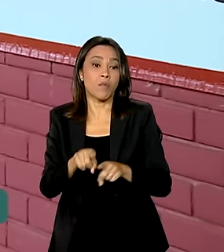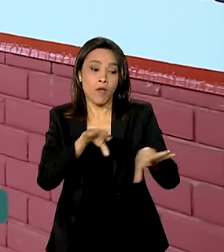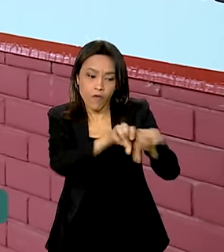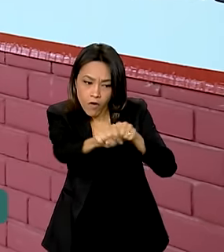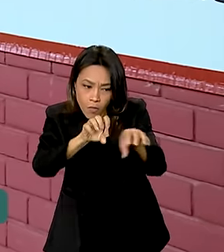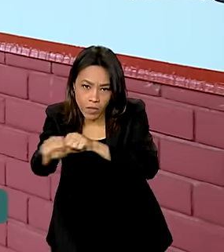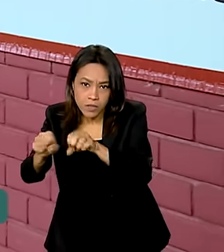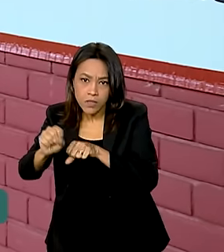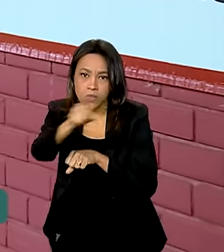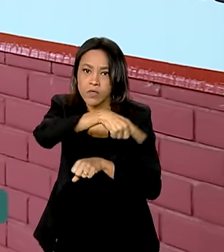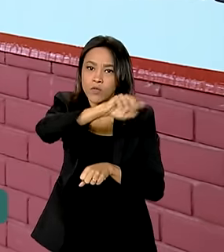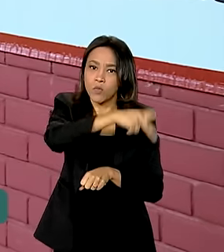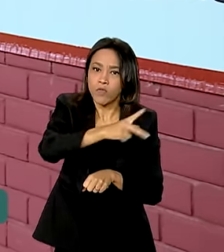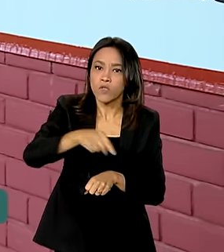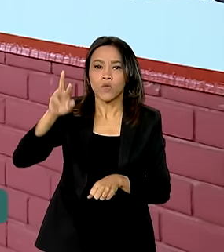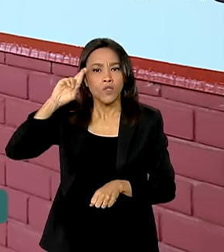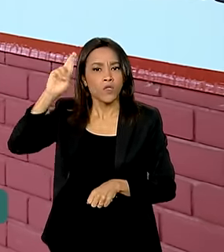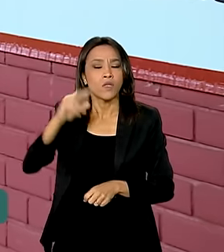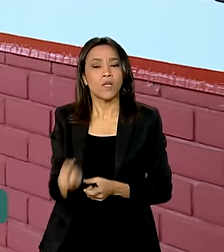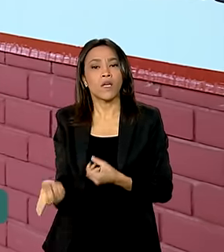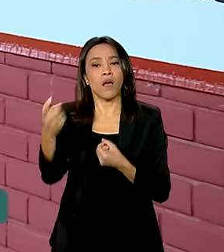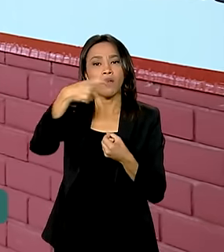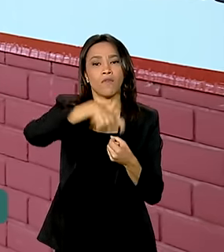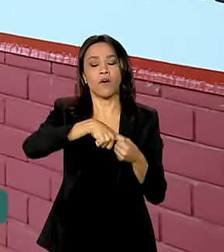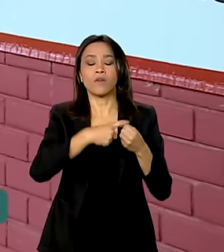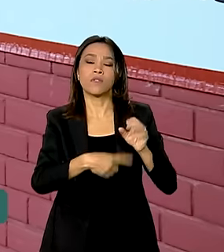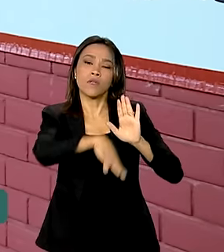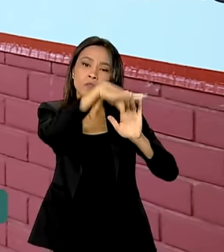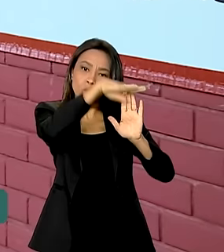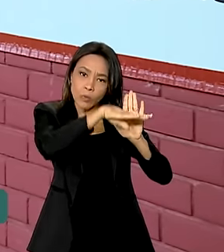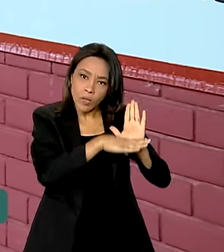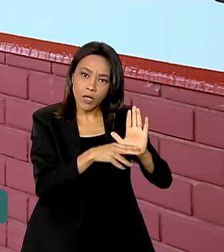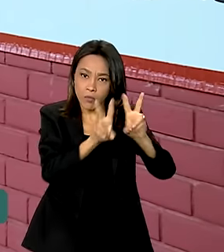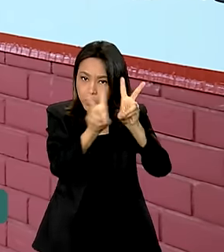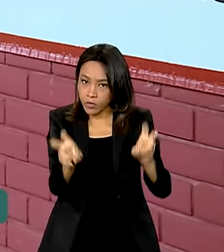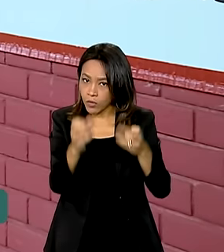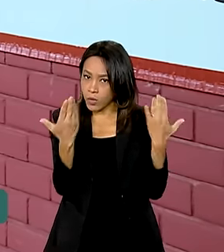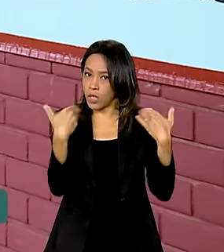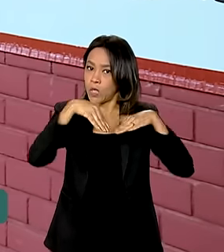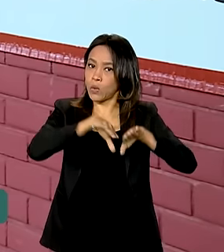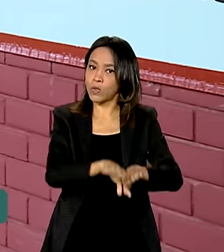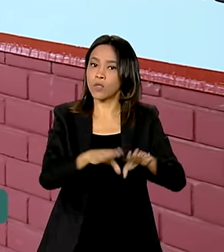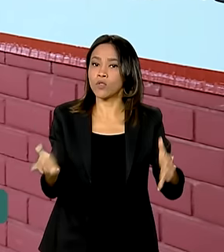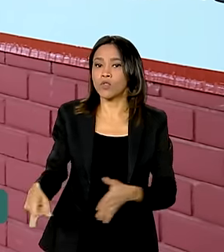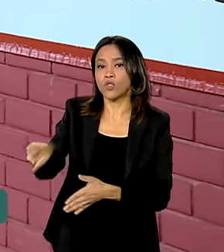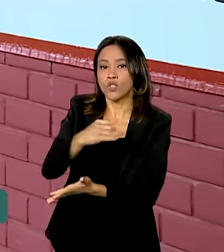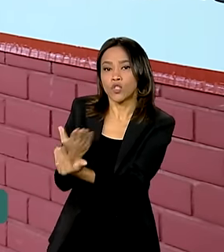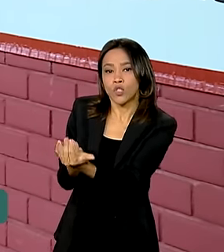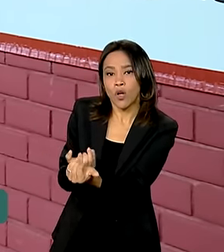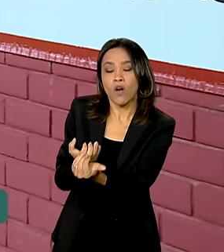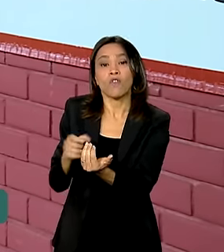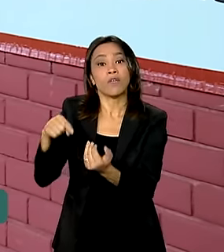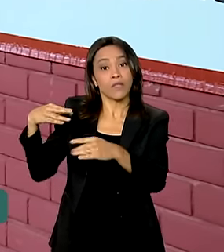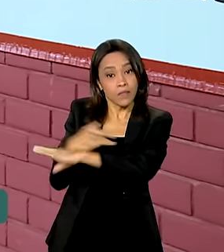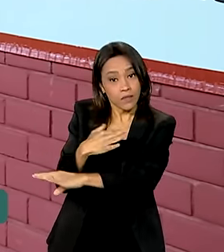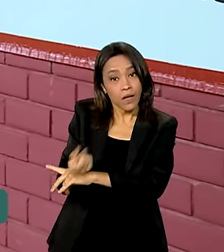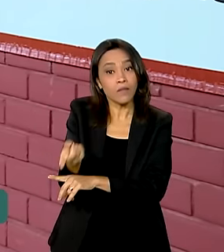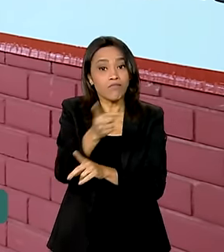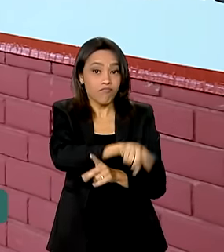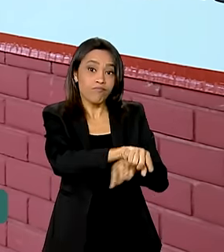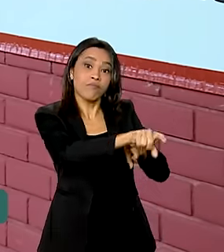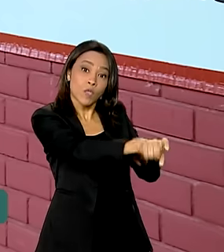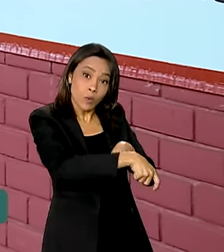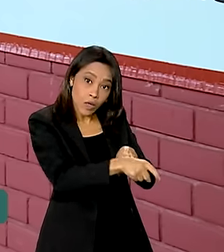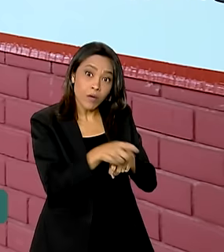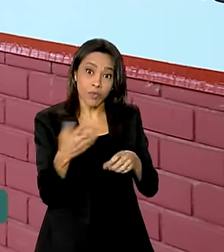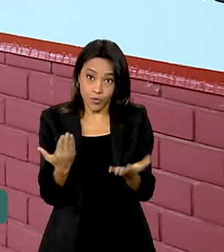professores e a retomada do Programa Nacional de Inclusão de Jovens, o Projovem Urbano e Campo, que